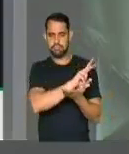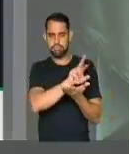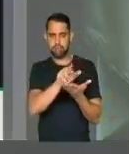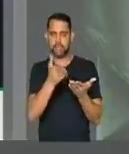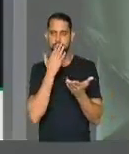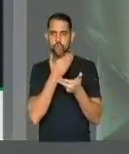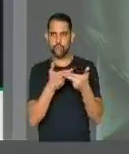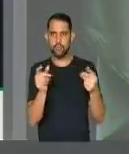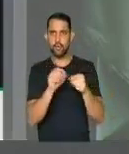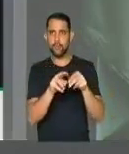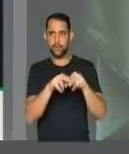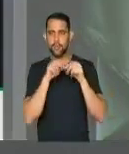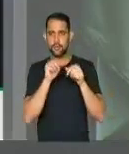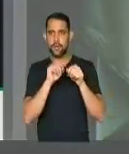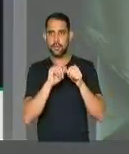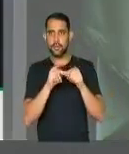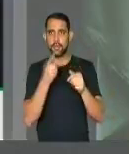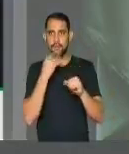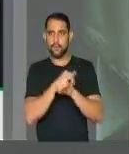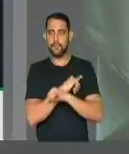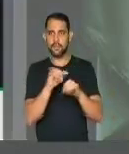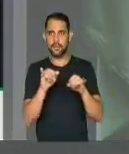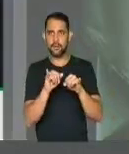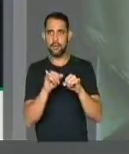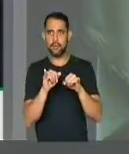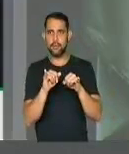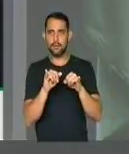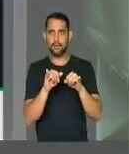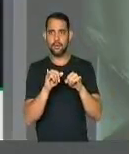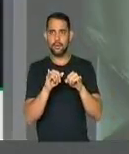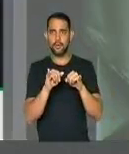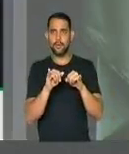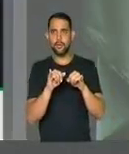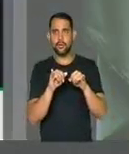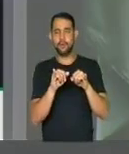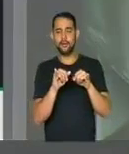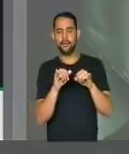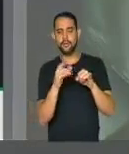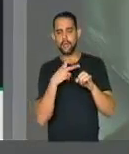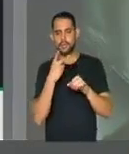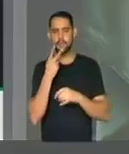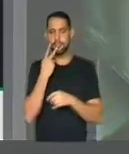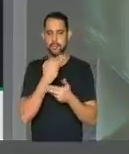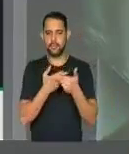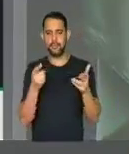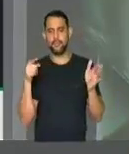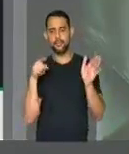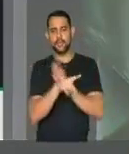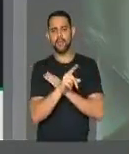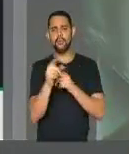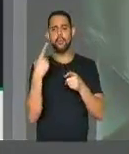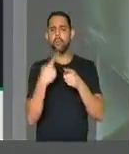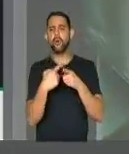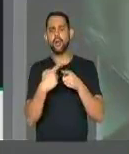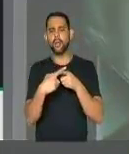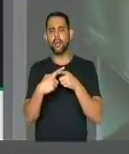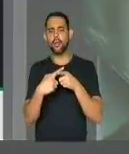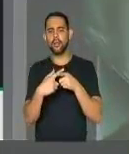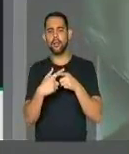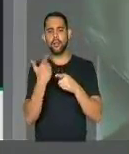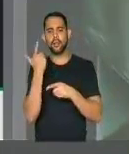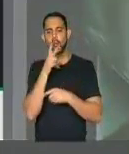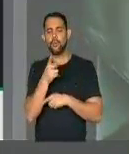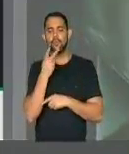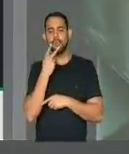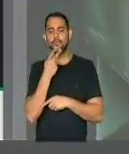etnias. Por isso, faço aqui esta indagação. Por que não